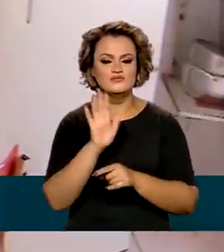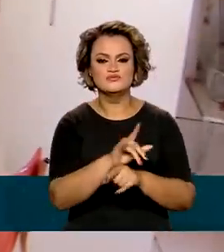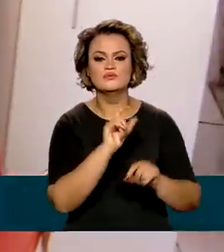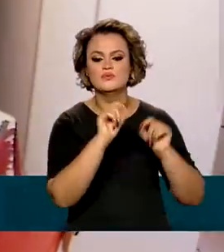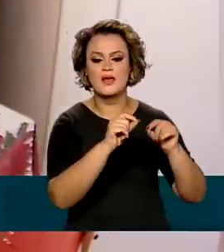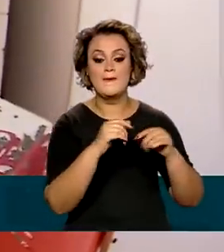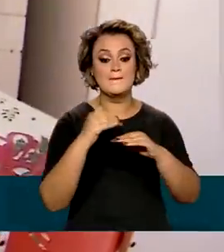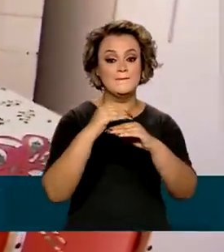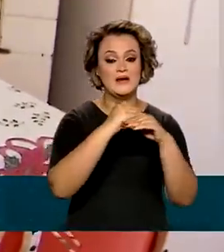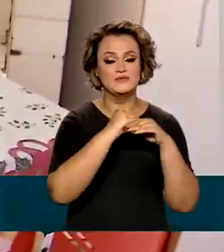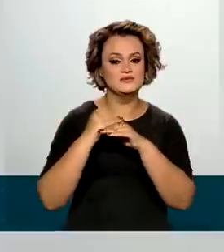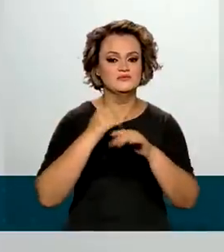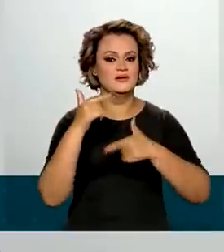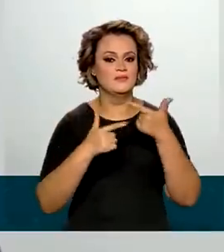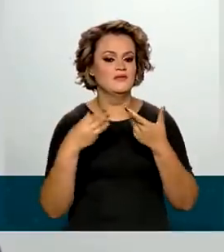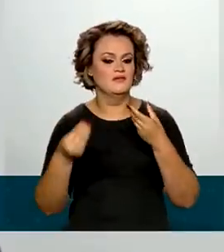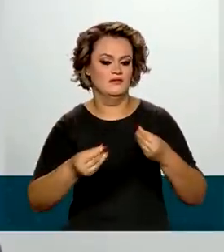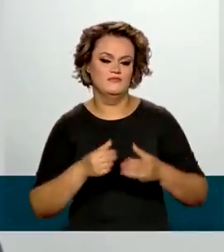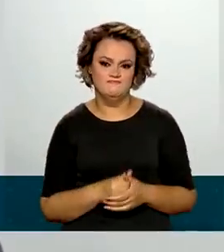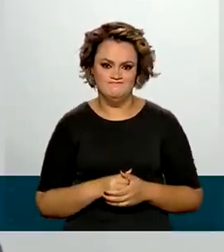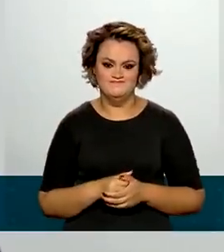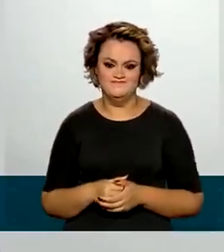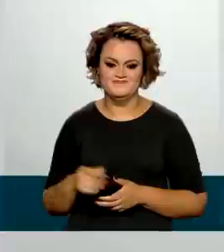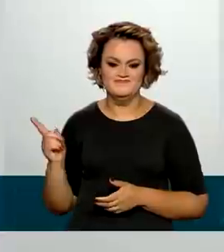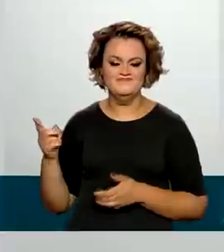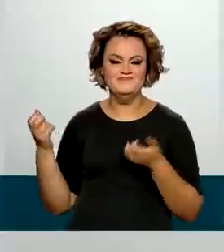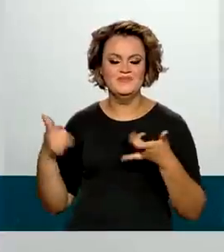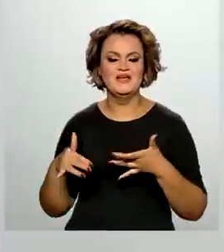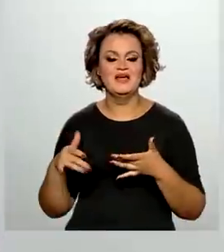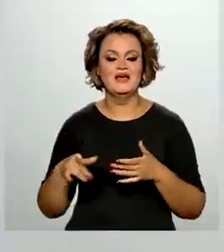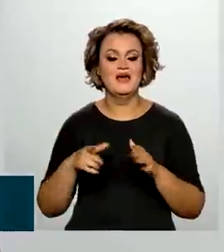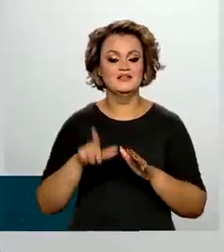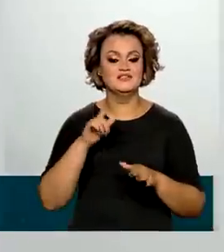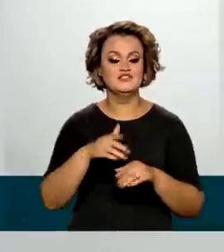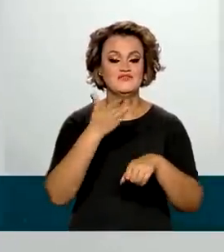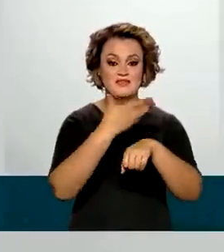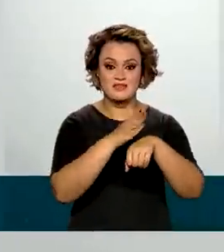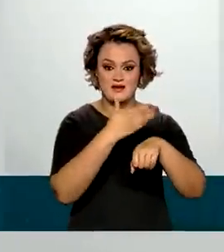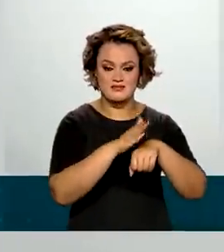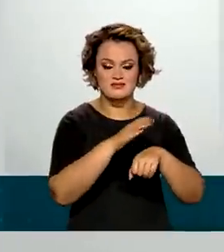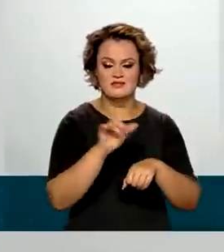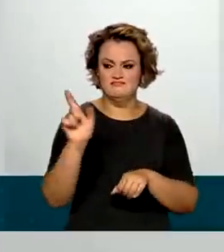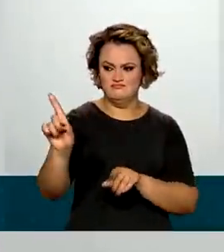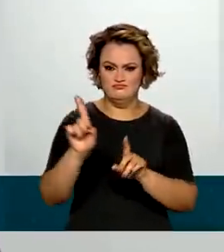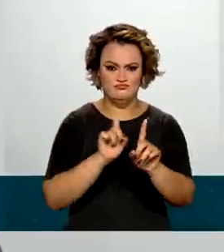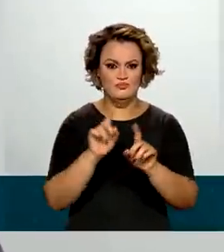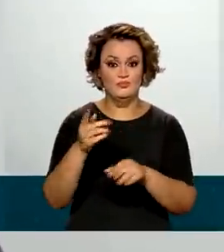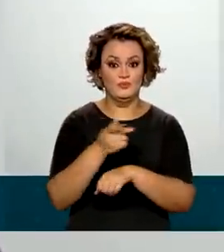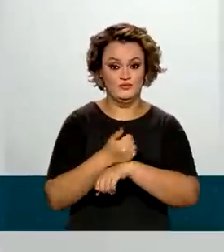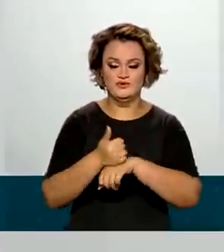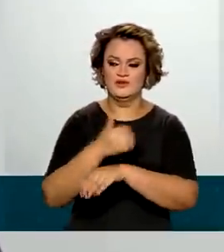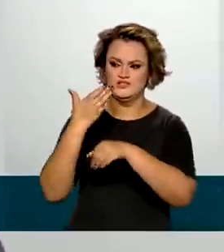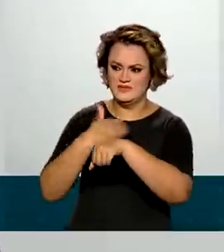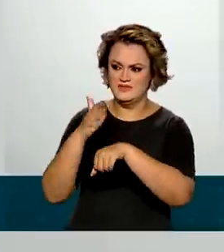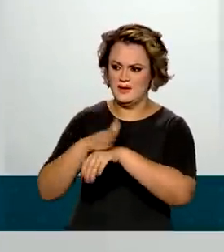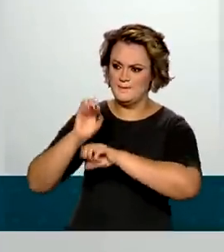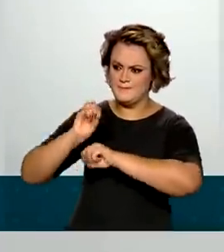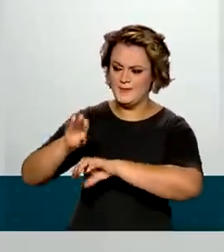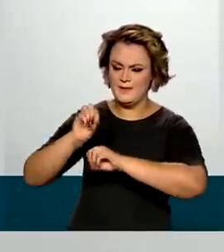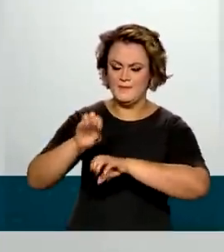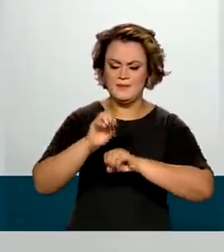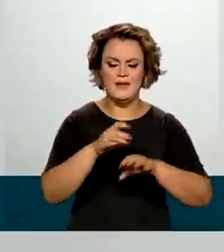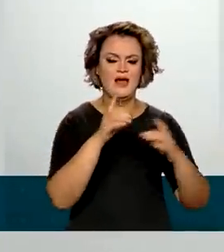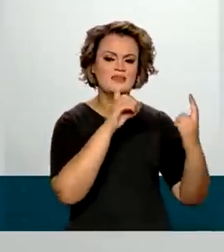padronização dos trabalhos. Vamos disponibilizar a capacitação para as equipes, os fluxos, os procedimentos de